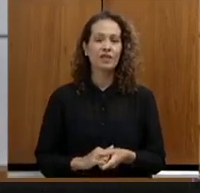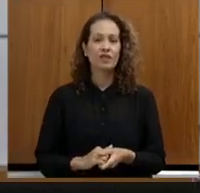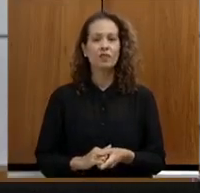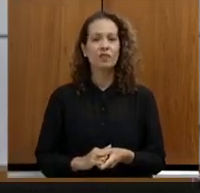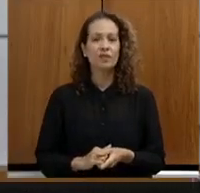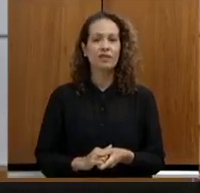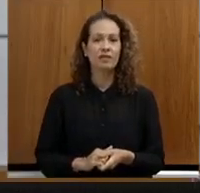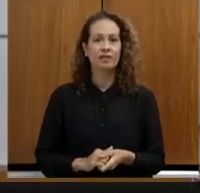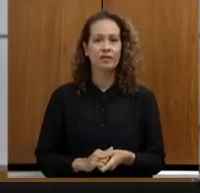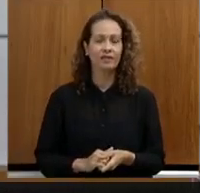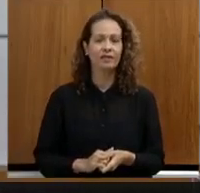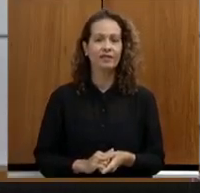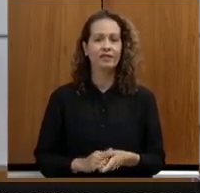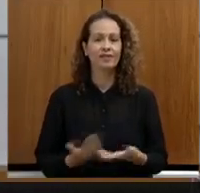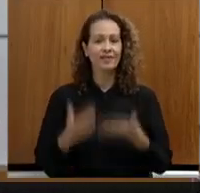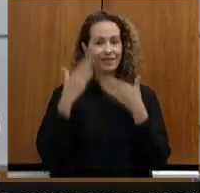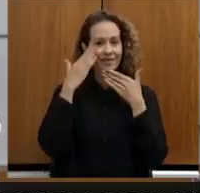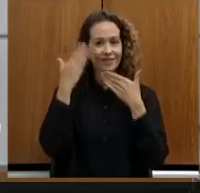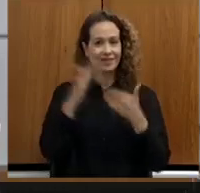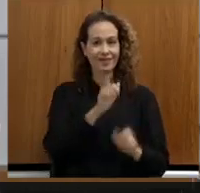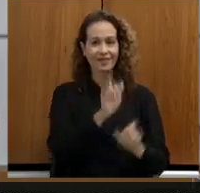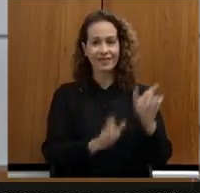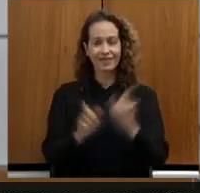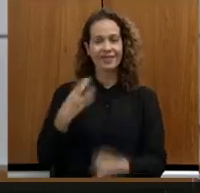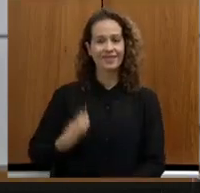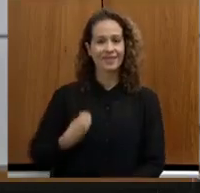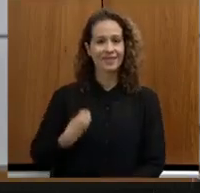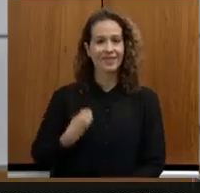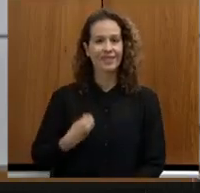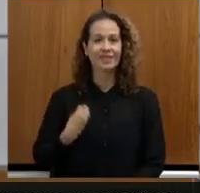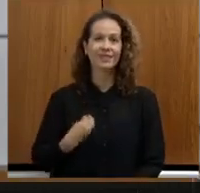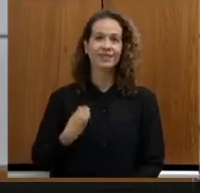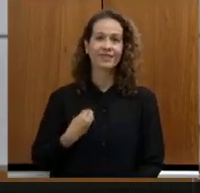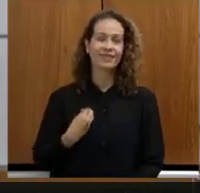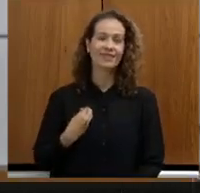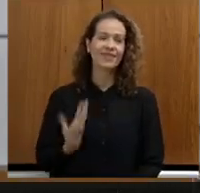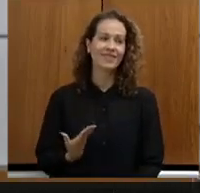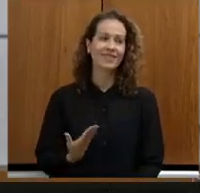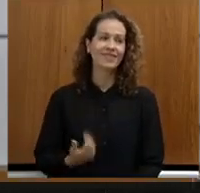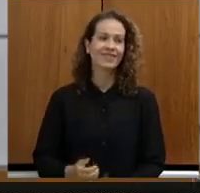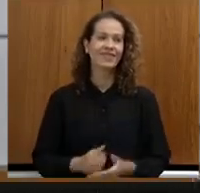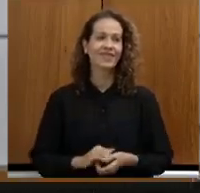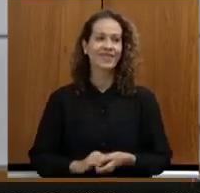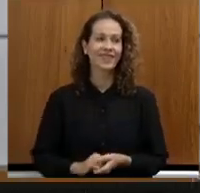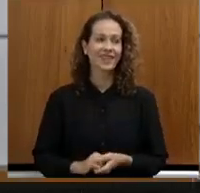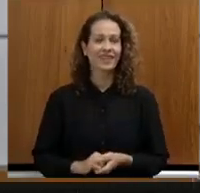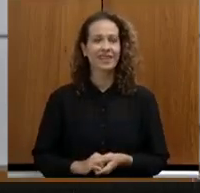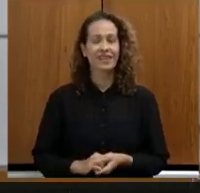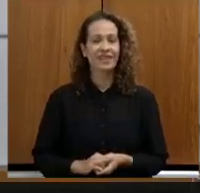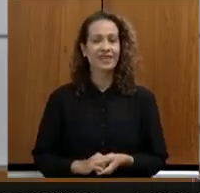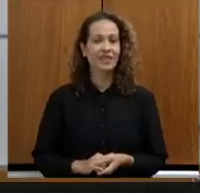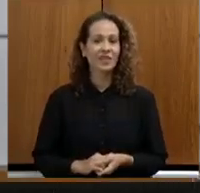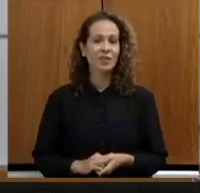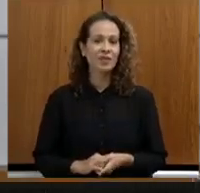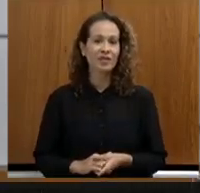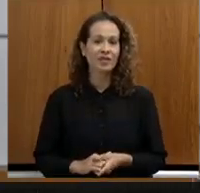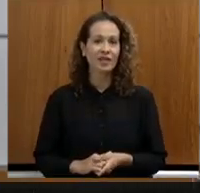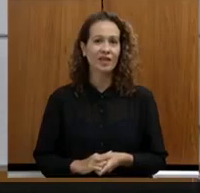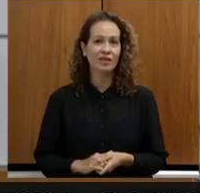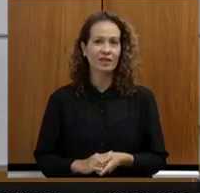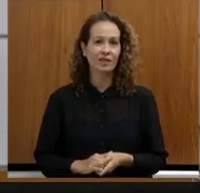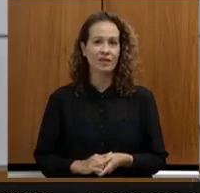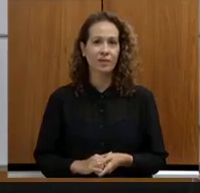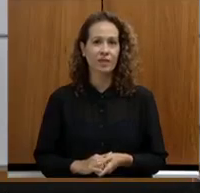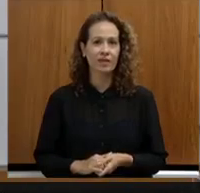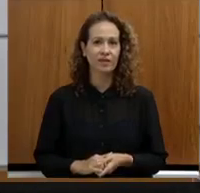por essa participação, e essa participação que está sendo grande, não é, Bia? A tem acompanhado aí as outras comissões, está sendo